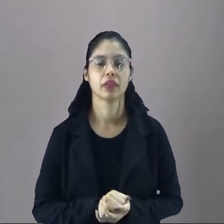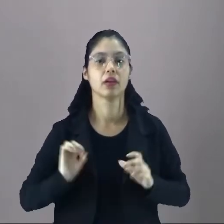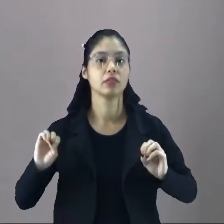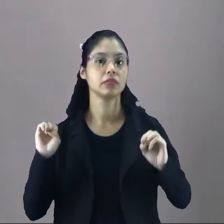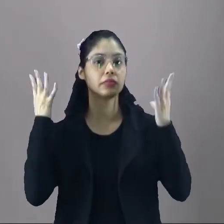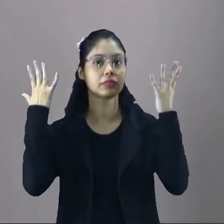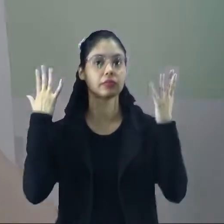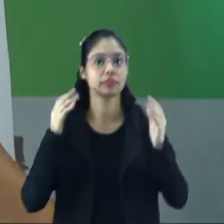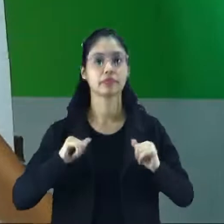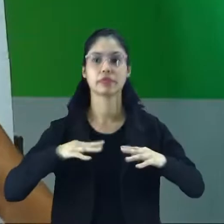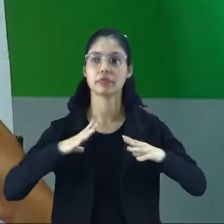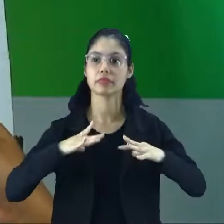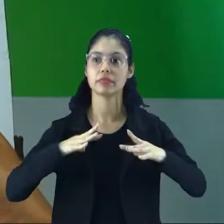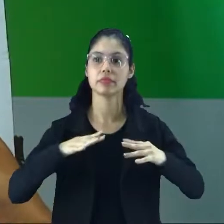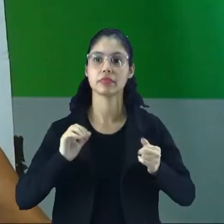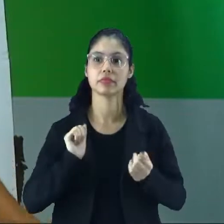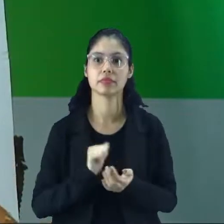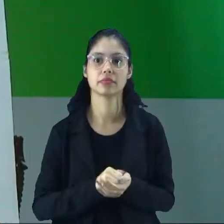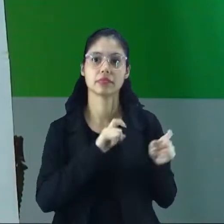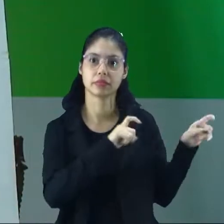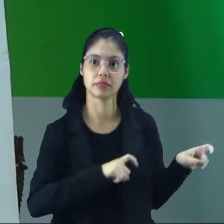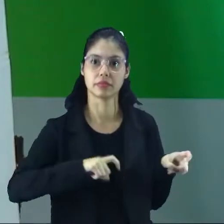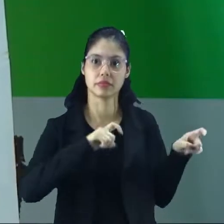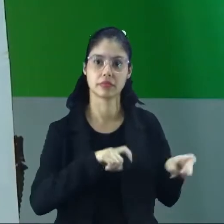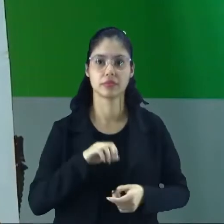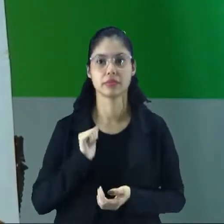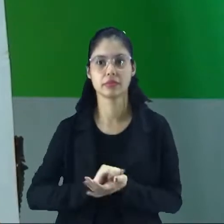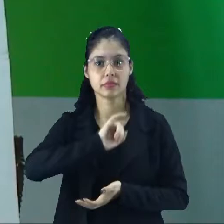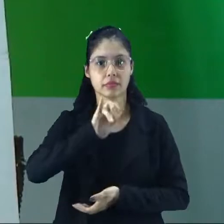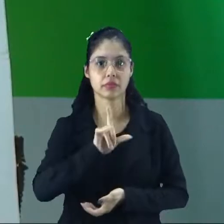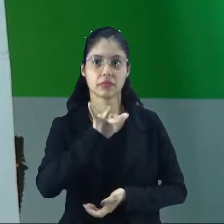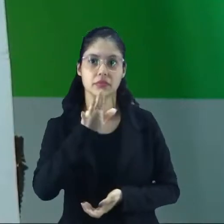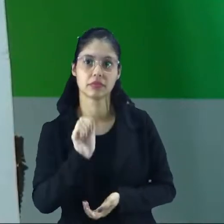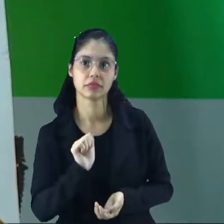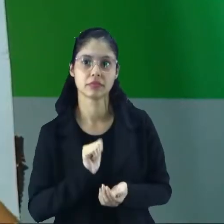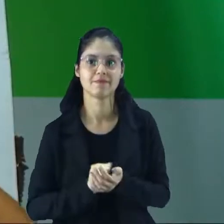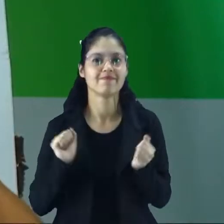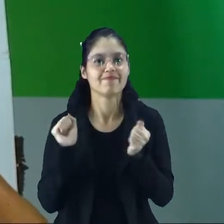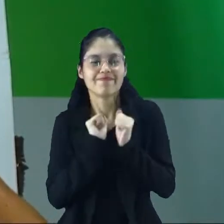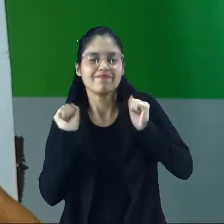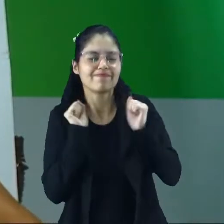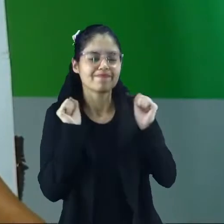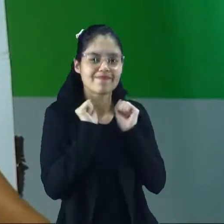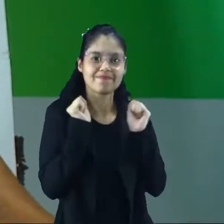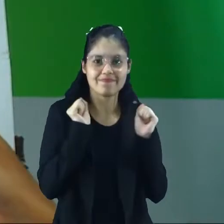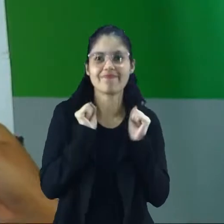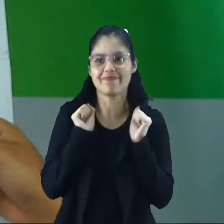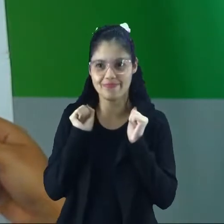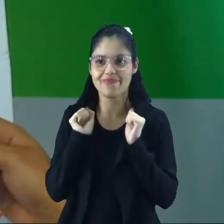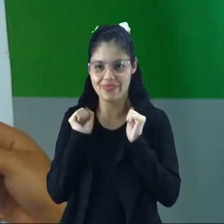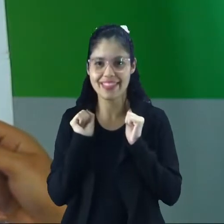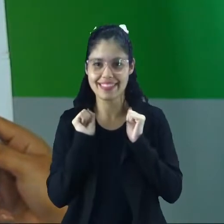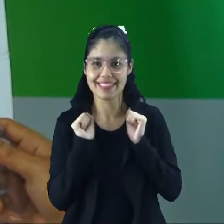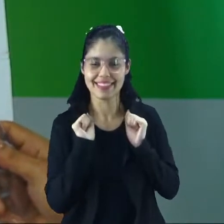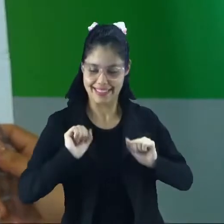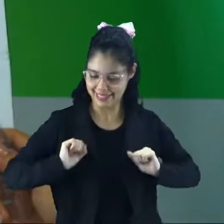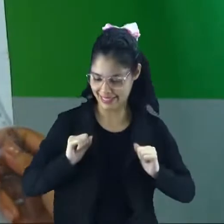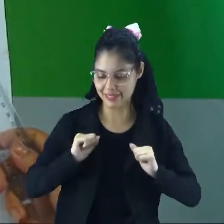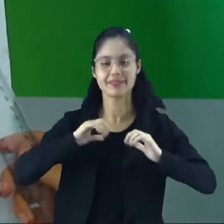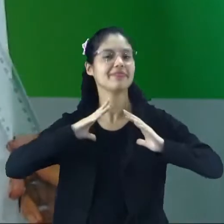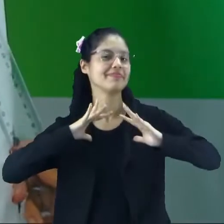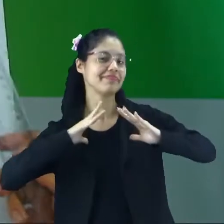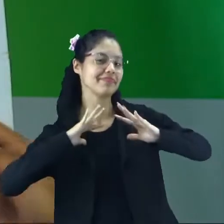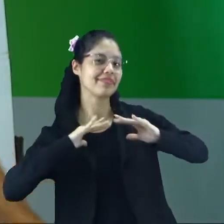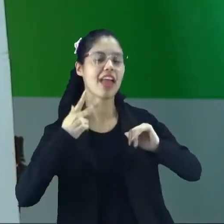Férias na fazenda Júlia adora passar as férias